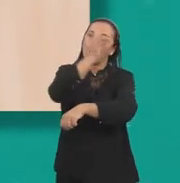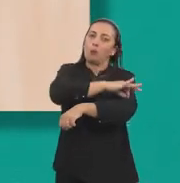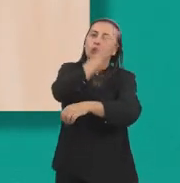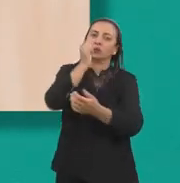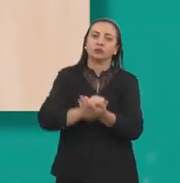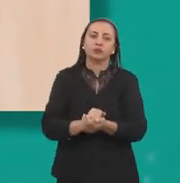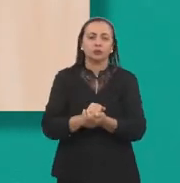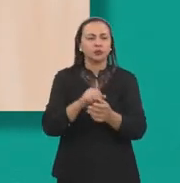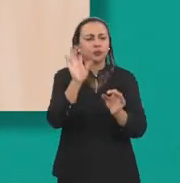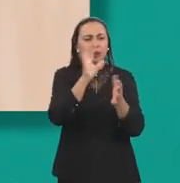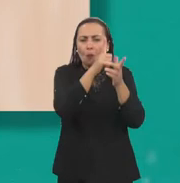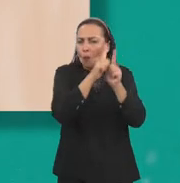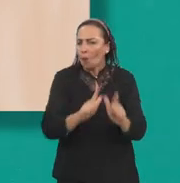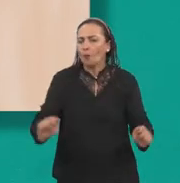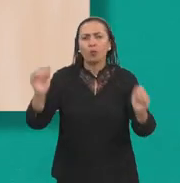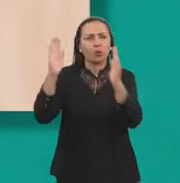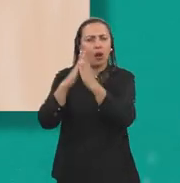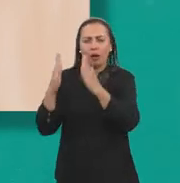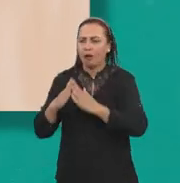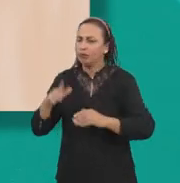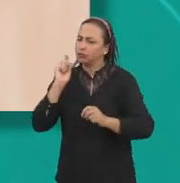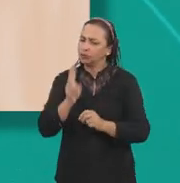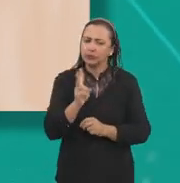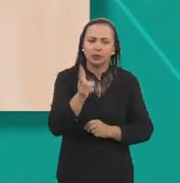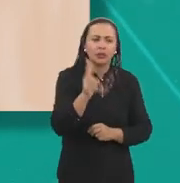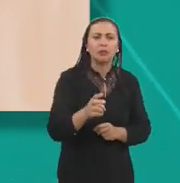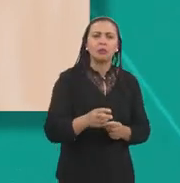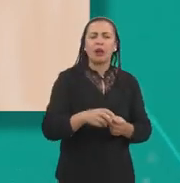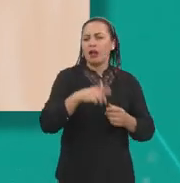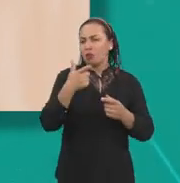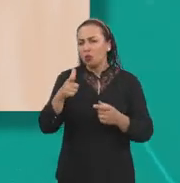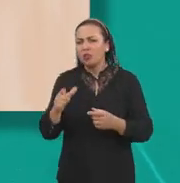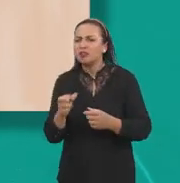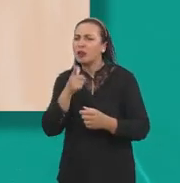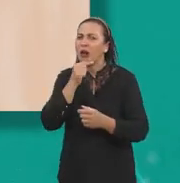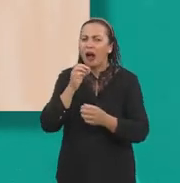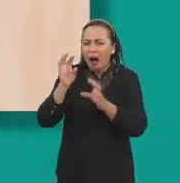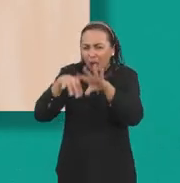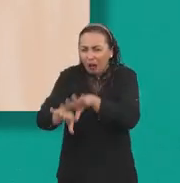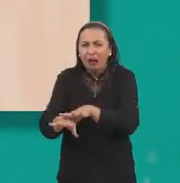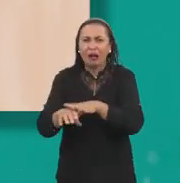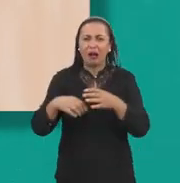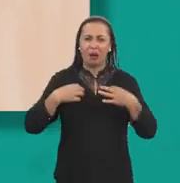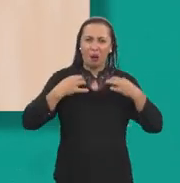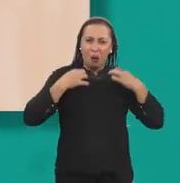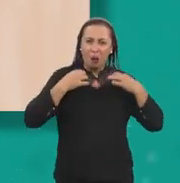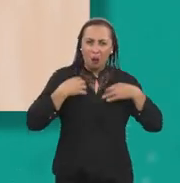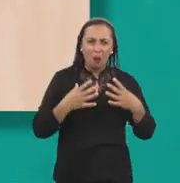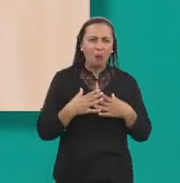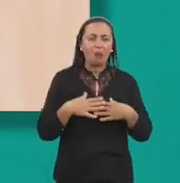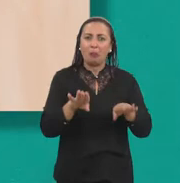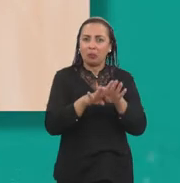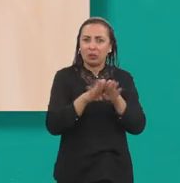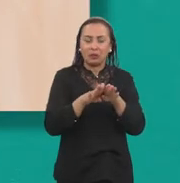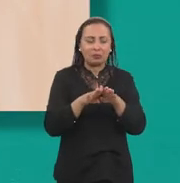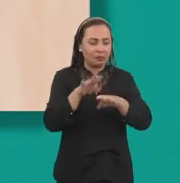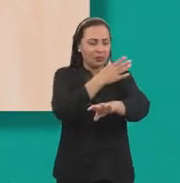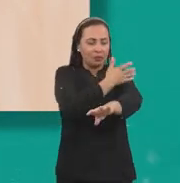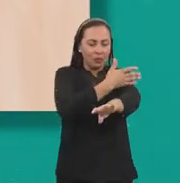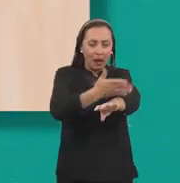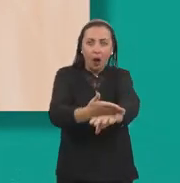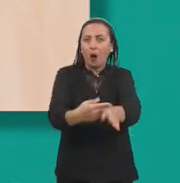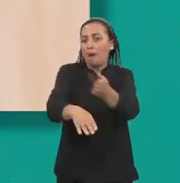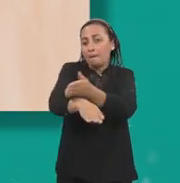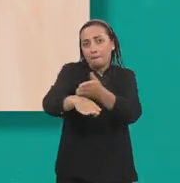mantendo o domicílio sempre limpo, eliminando os possíveis criadouros. Roupas que minimizem a exposição da pele durante o dia,